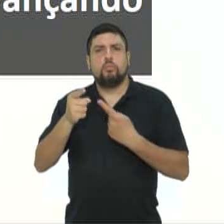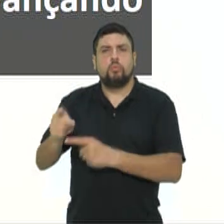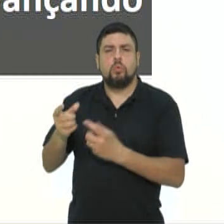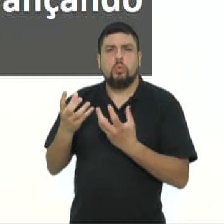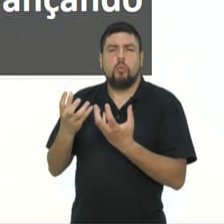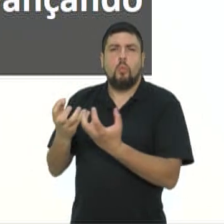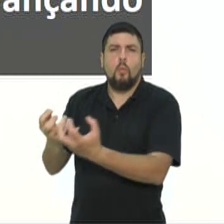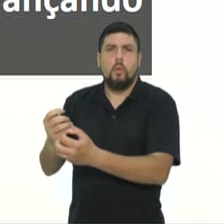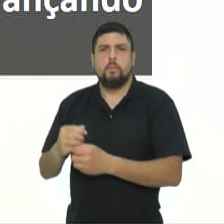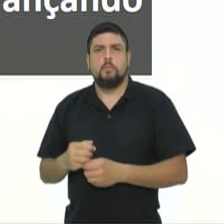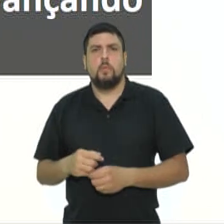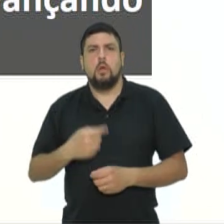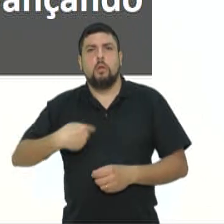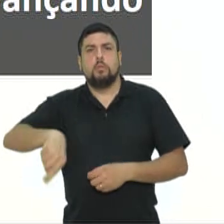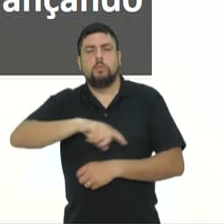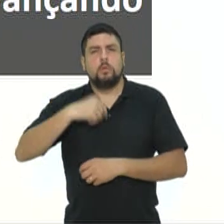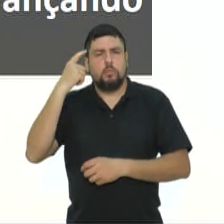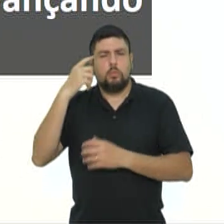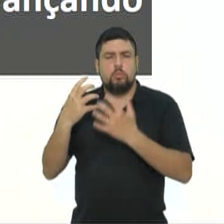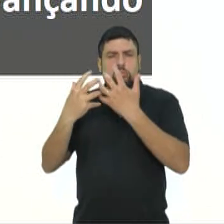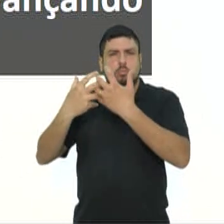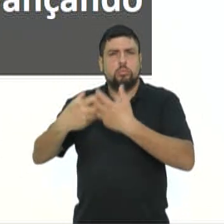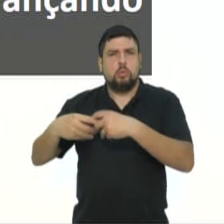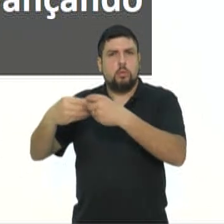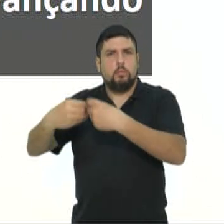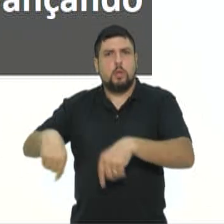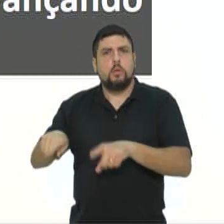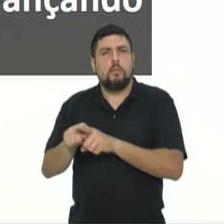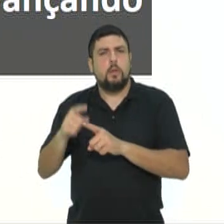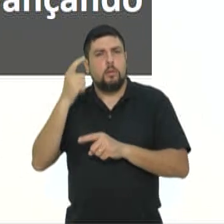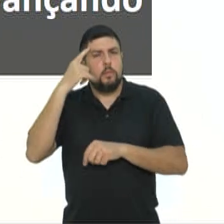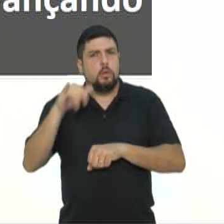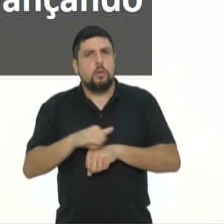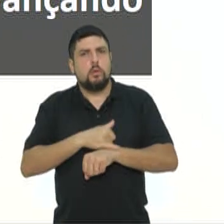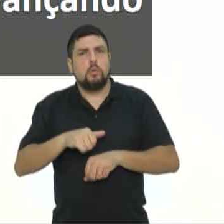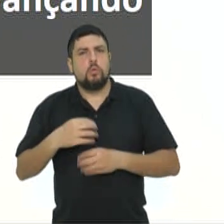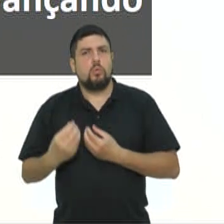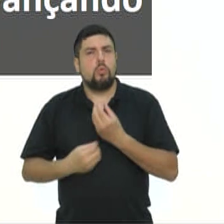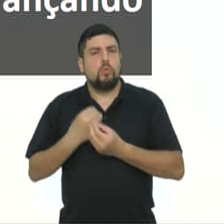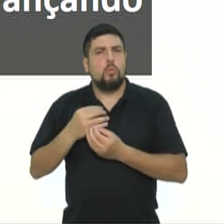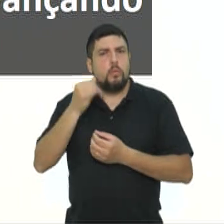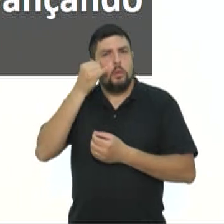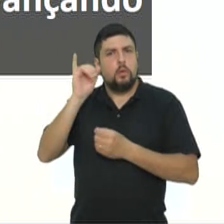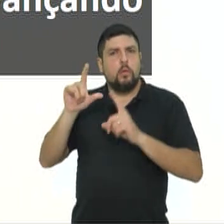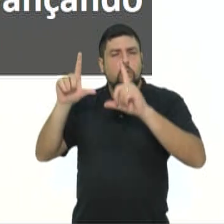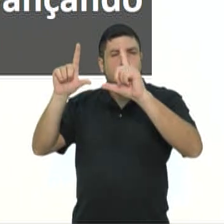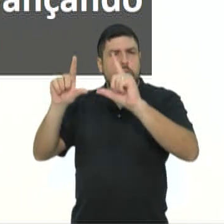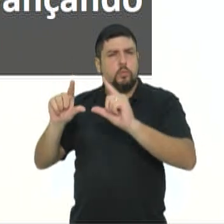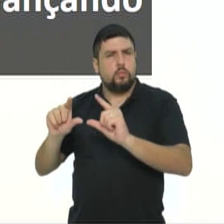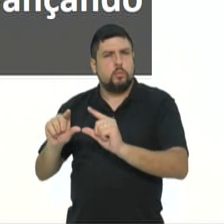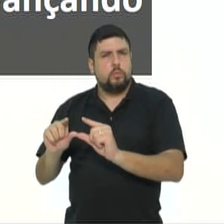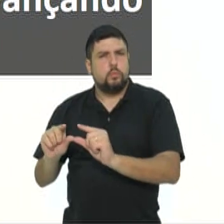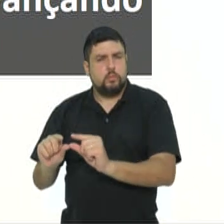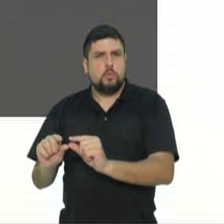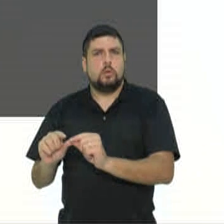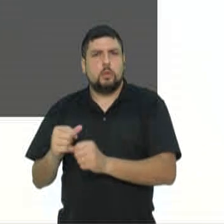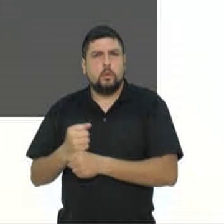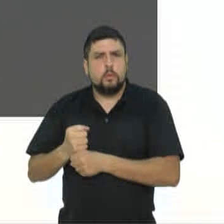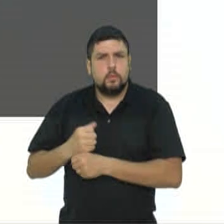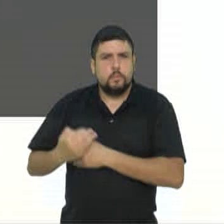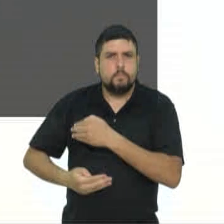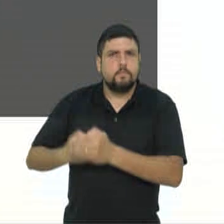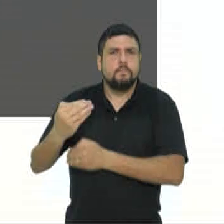O momento é de refletir sobre os prejuízos e, principalmente, de pensar em alternativas para minimizar os efeitos desse fenômeno que vem avançando a cada ano.